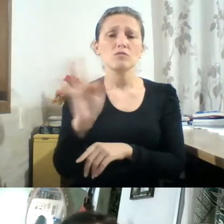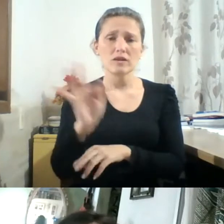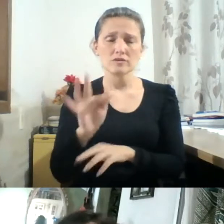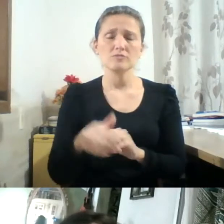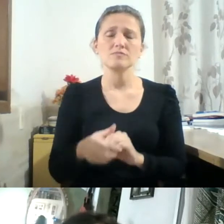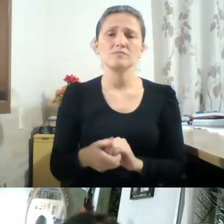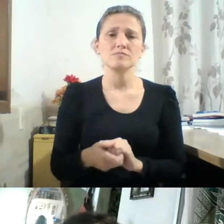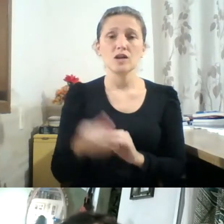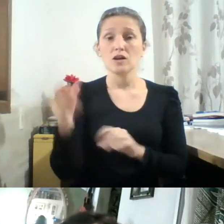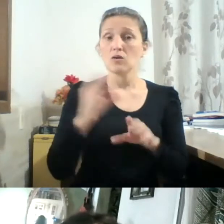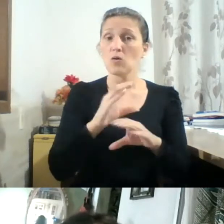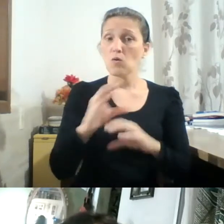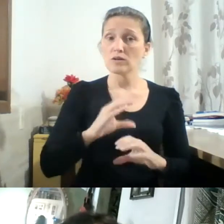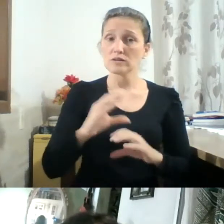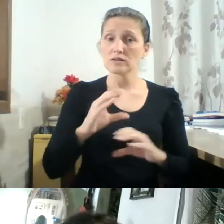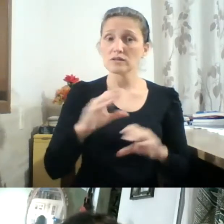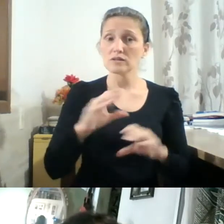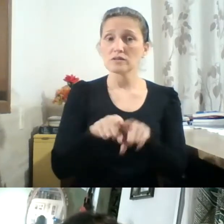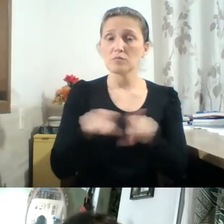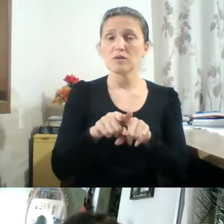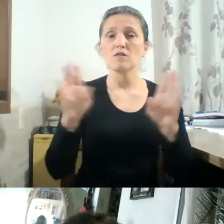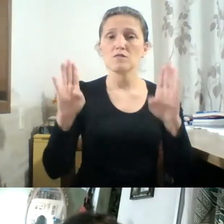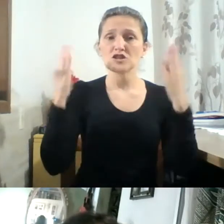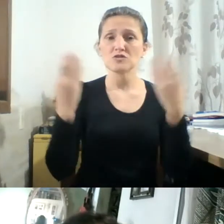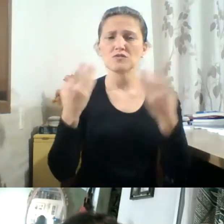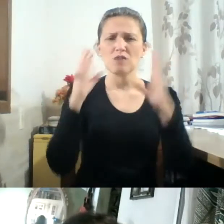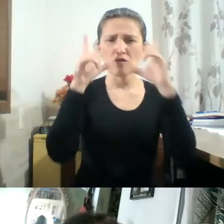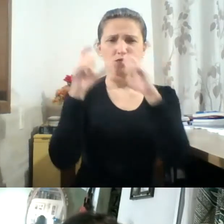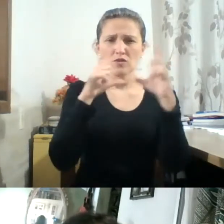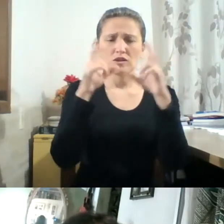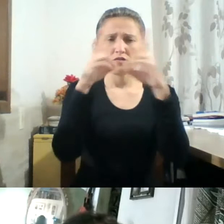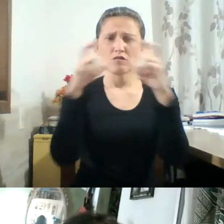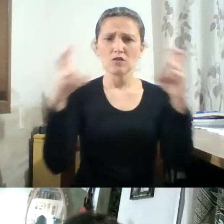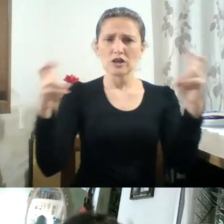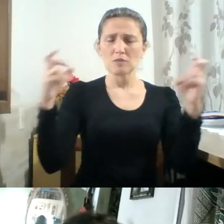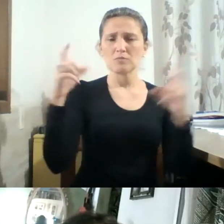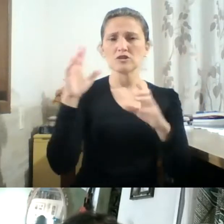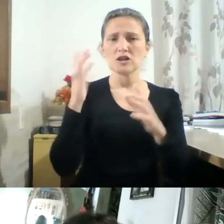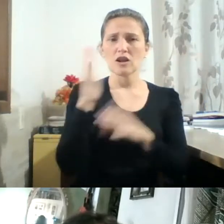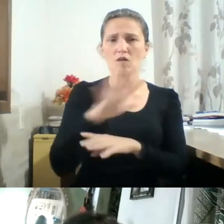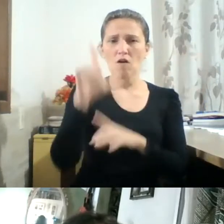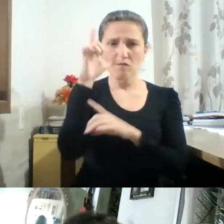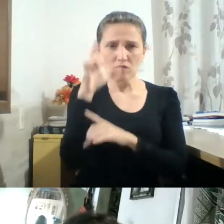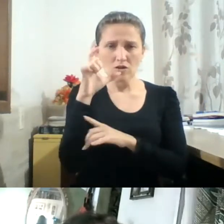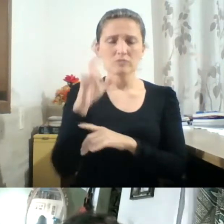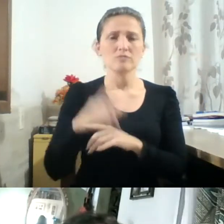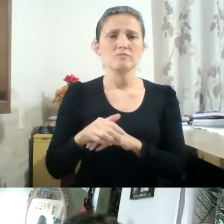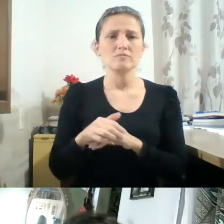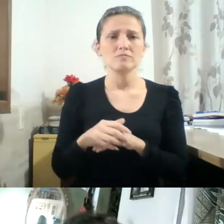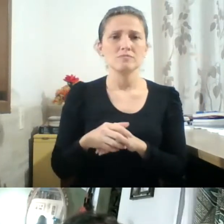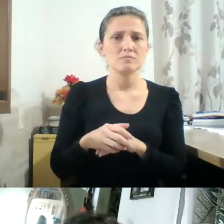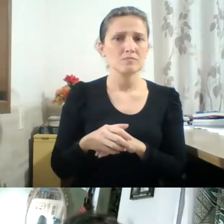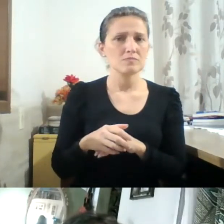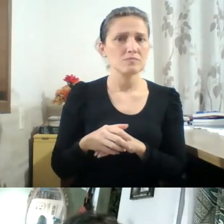Festival de Fotografia, Floripa na Foto, e o Núcleo de Estudos de Fotografia e Arte, NEFA. Ela esqueceu de deixar também aqui que